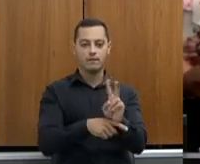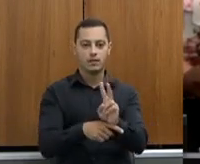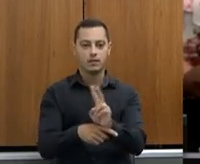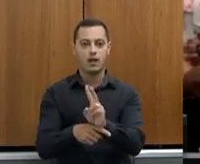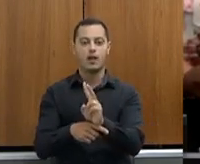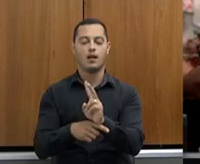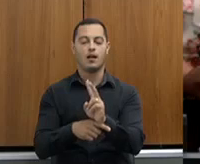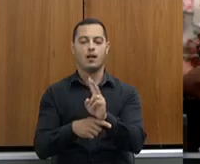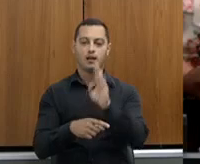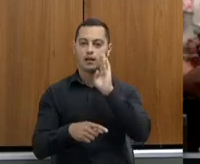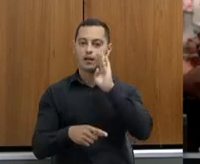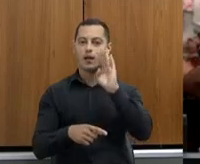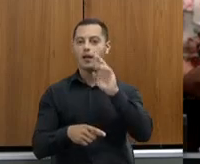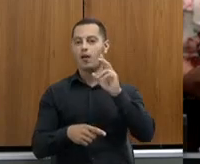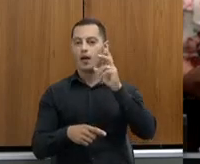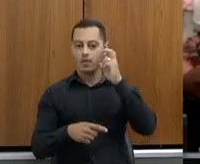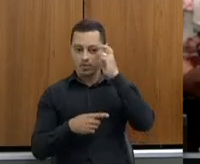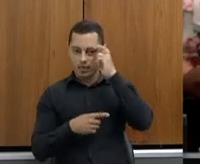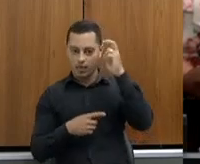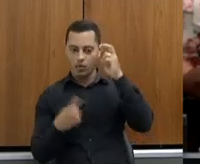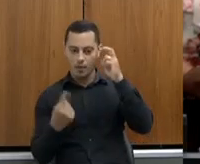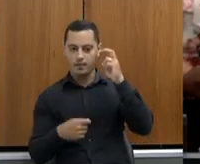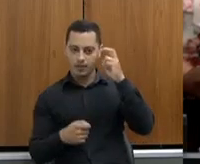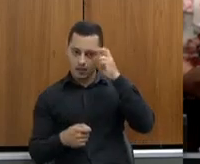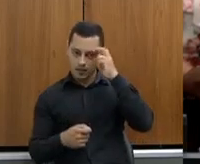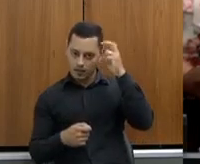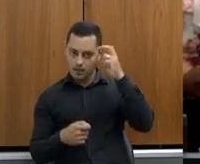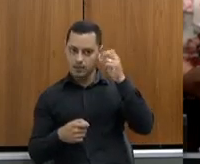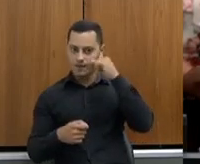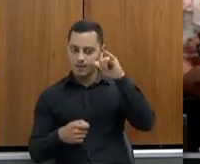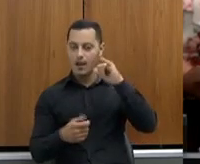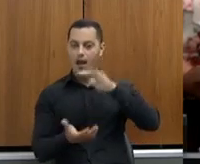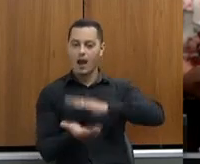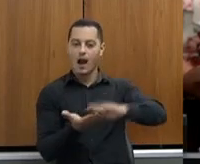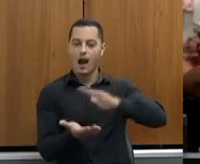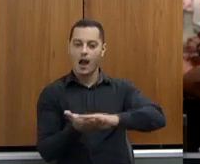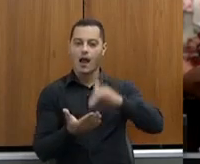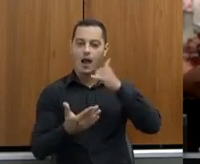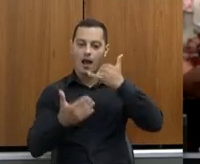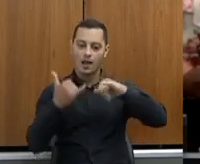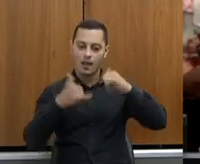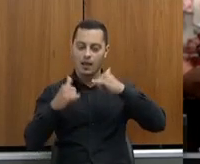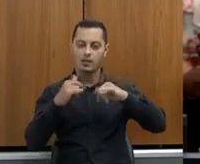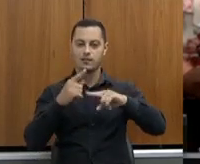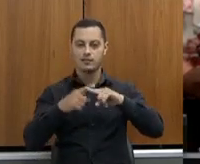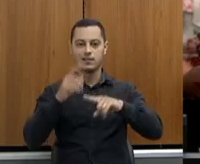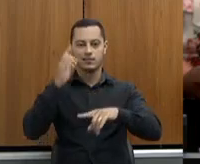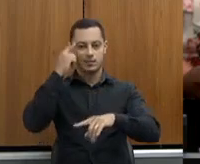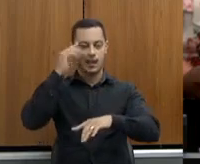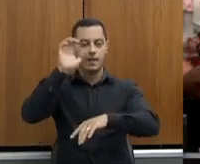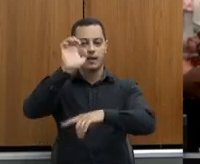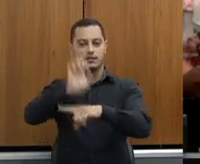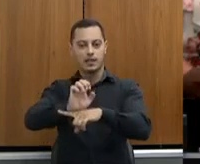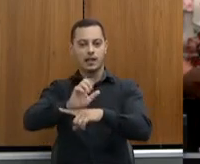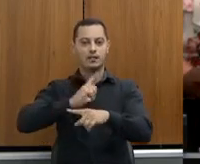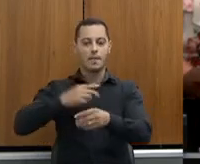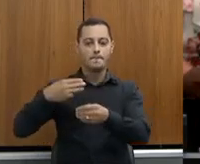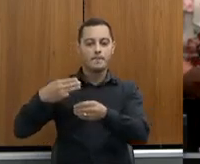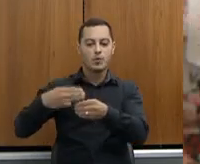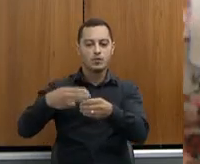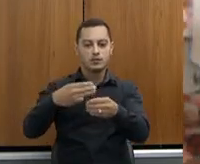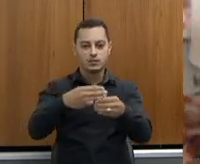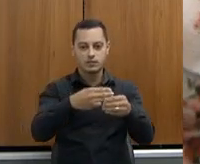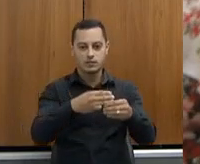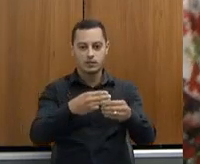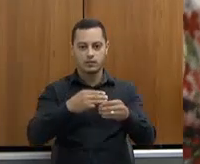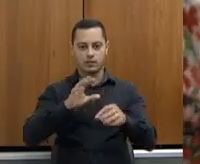da inteligência, que nós vamos ter que usar para não gastar tanta energia, porque um Estado desse tamanho, com 837 municípios, a gente